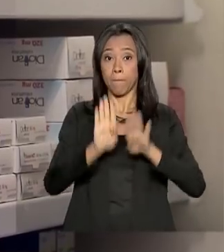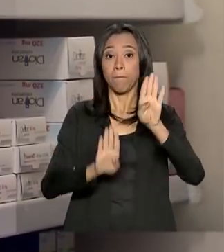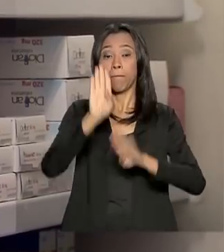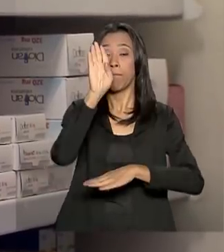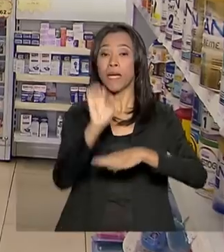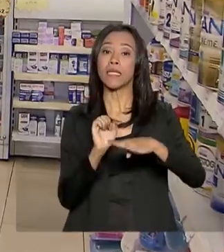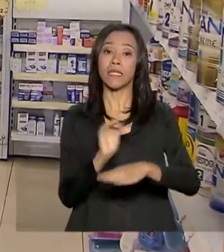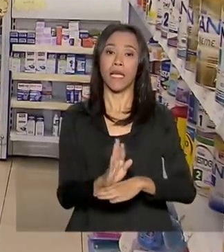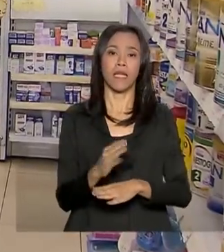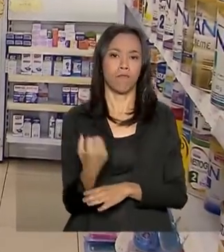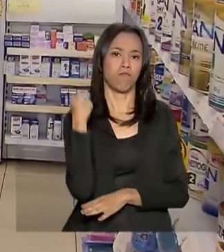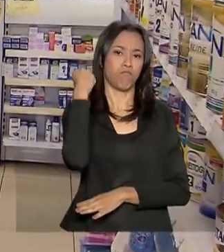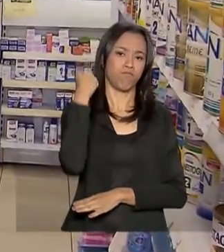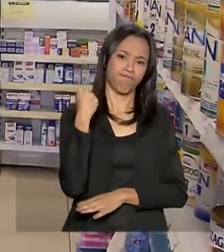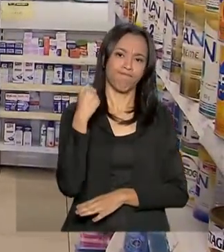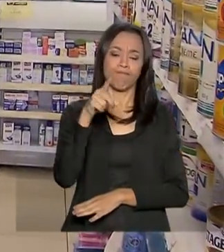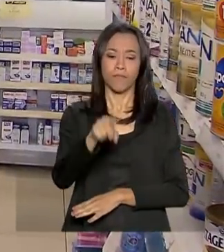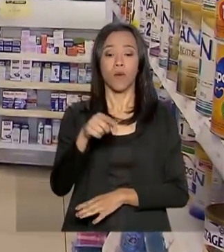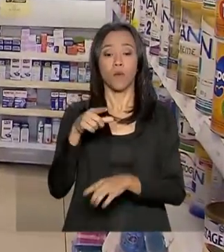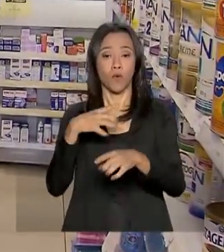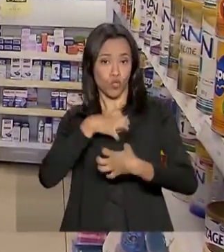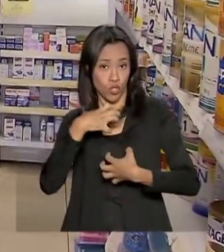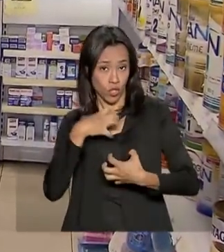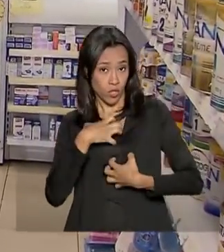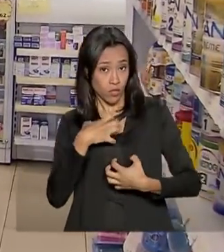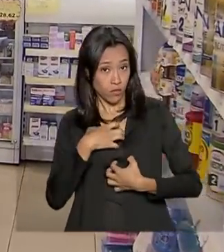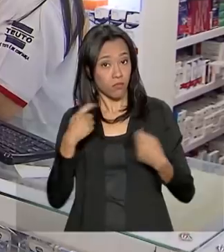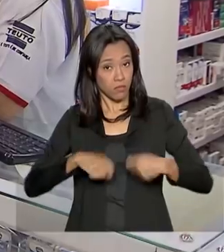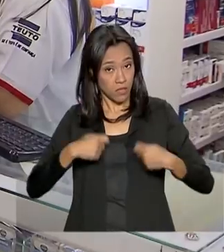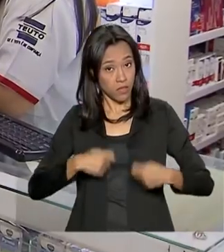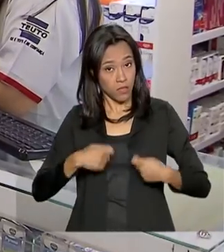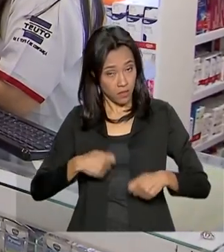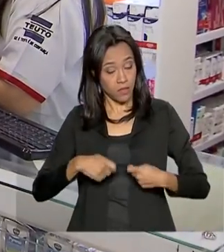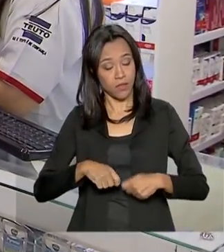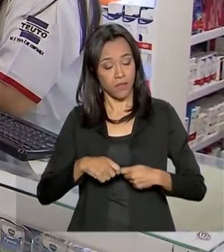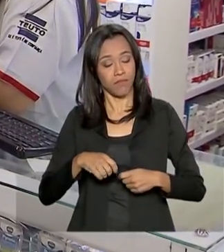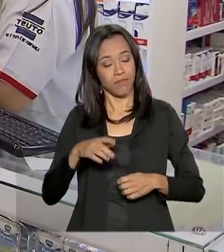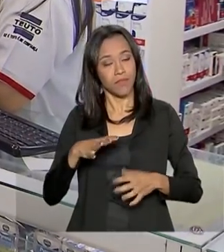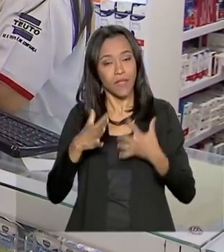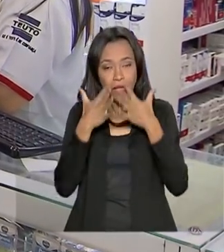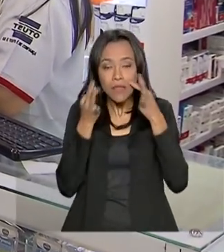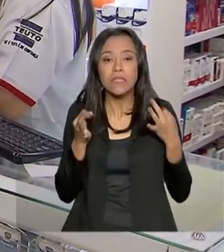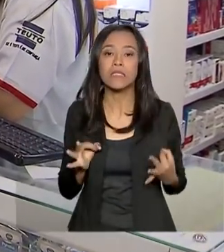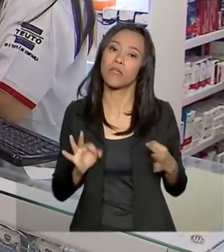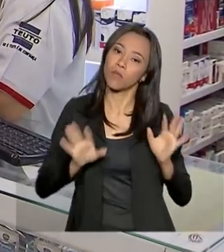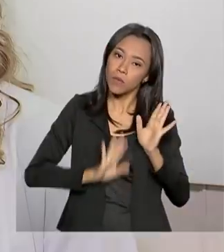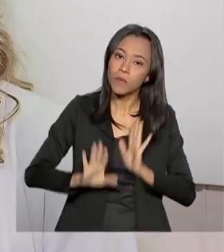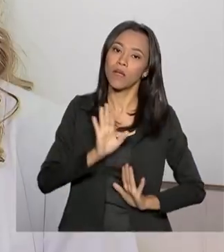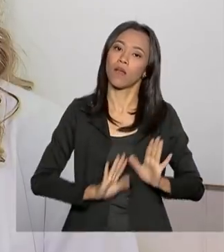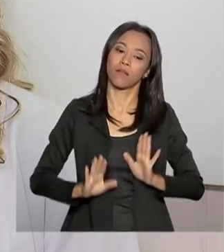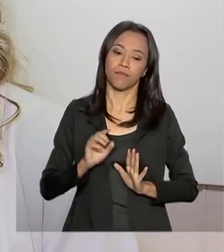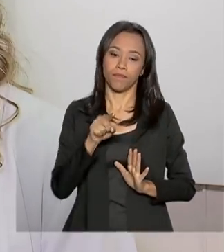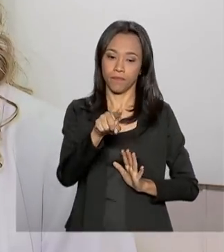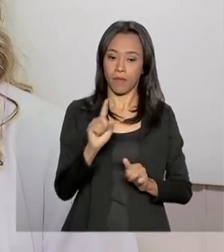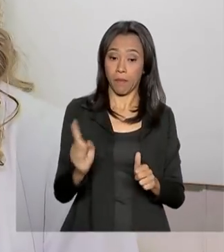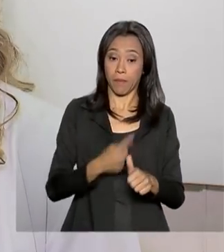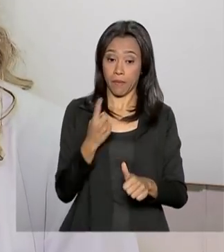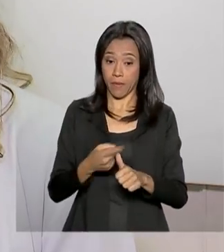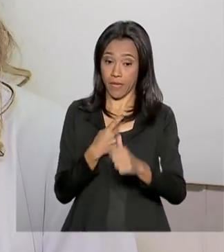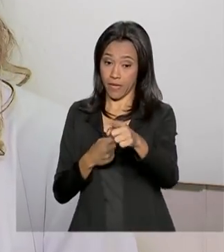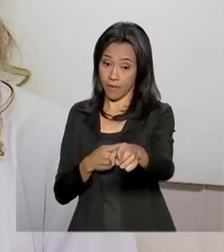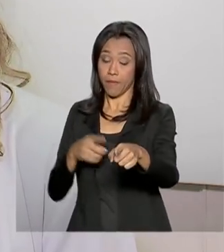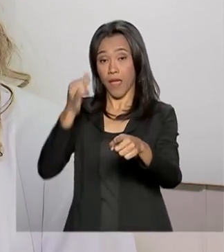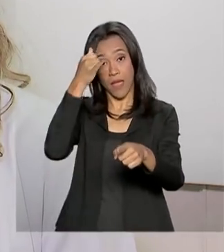medicamentos, atitudes positivas devem ser tomadas antes mesmo de a doença aparecer. A primeira coisa é a gente